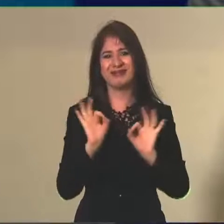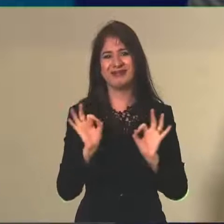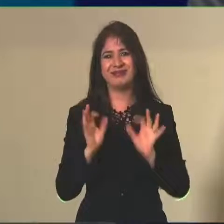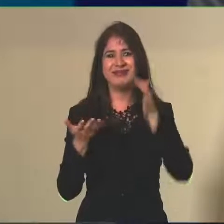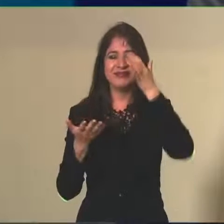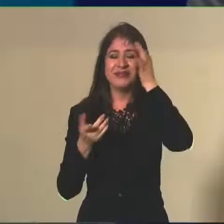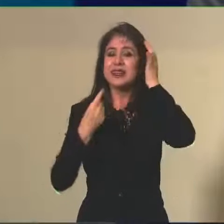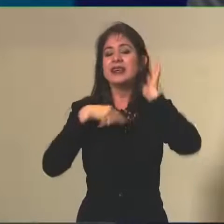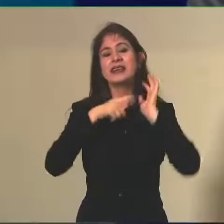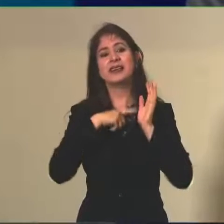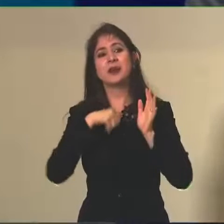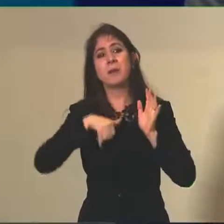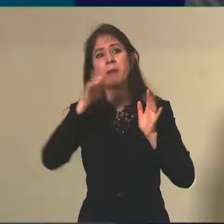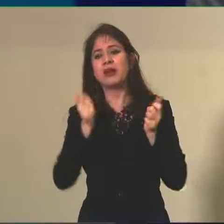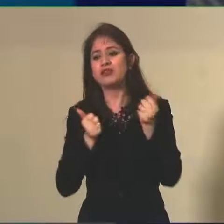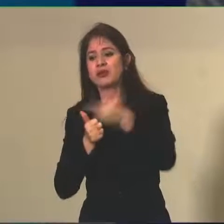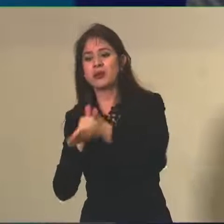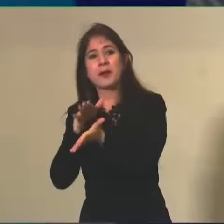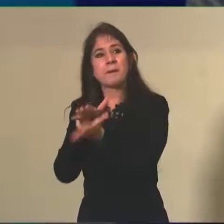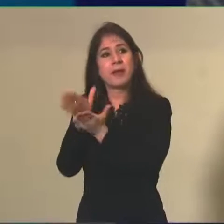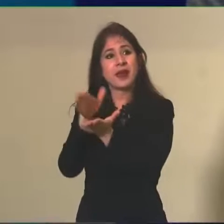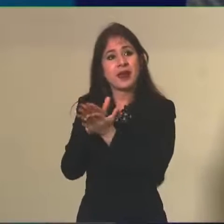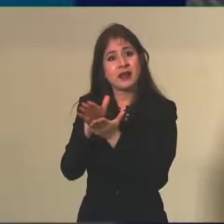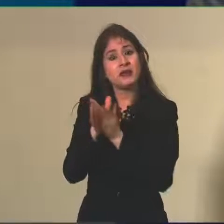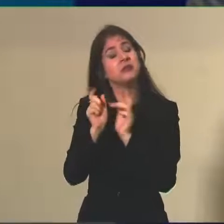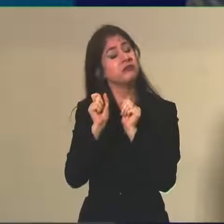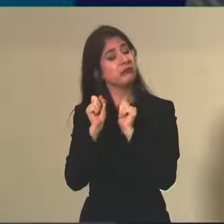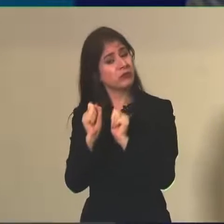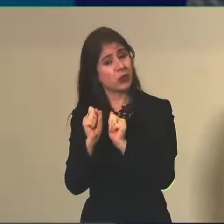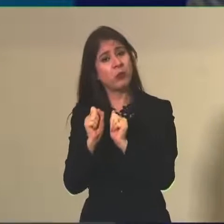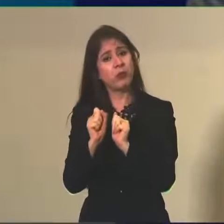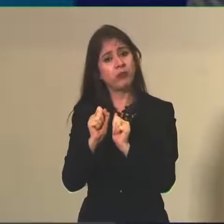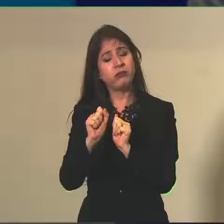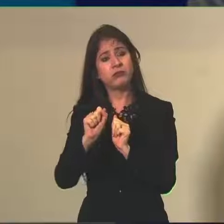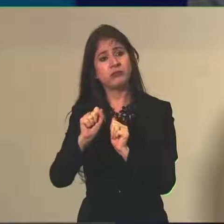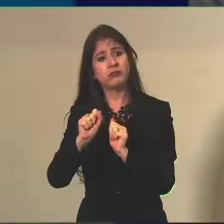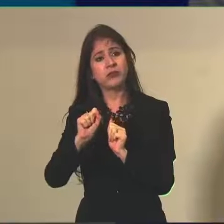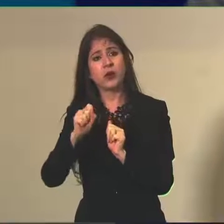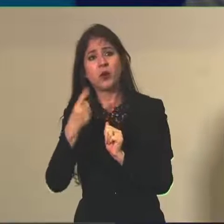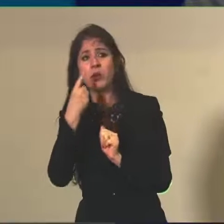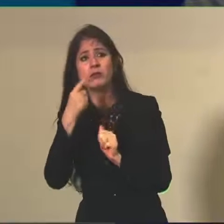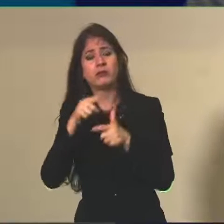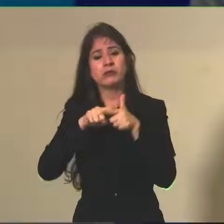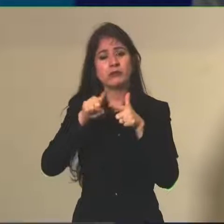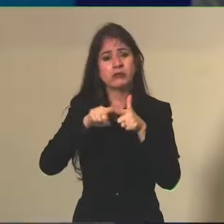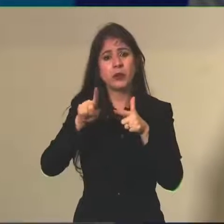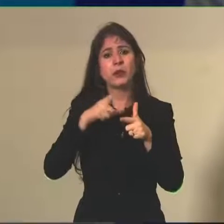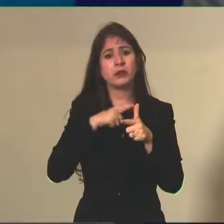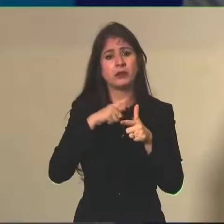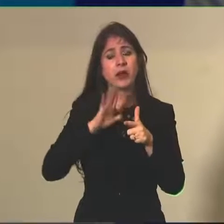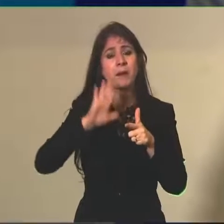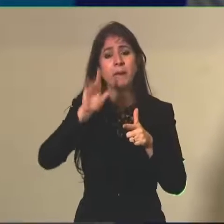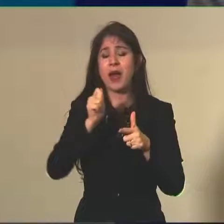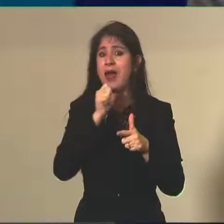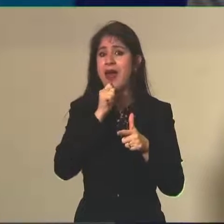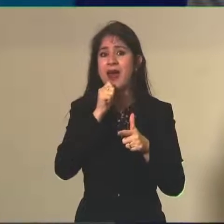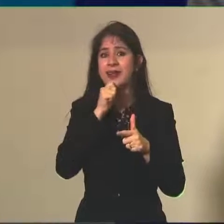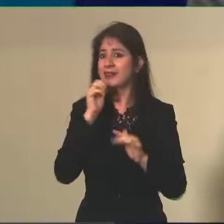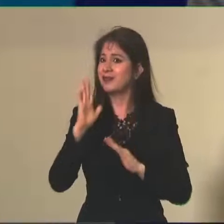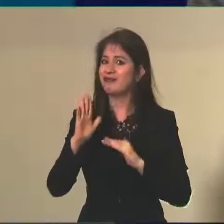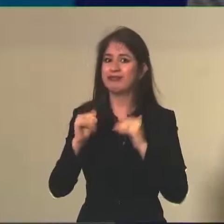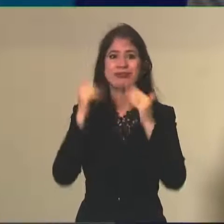no Enem Impresso. Isso pode ser um dos fatores mas o fato é que o Enem Digital ainda não deslanchou